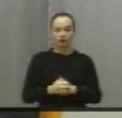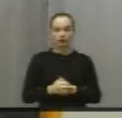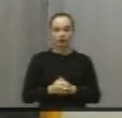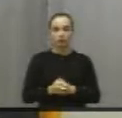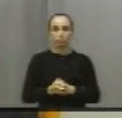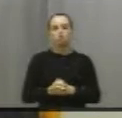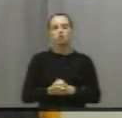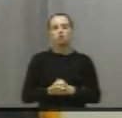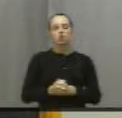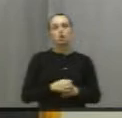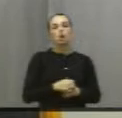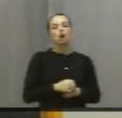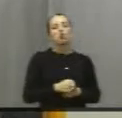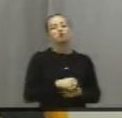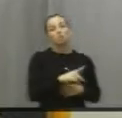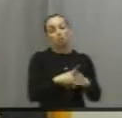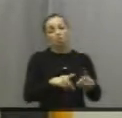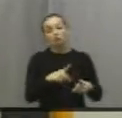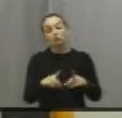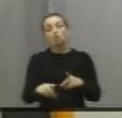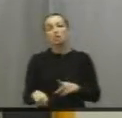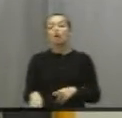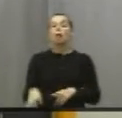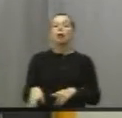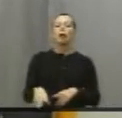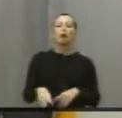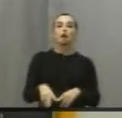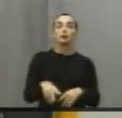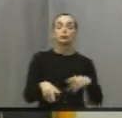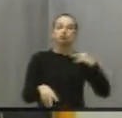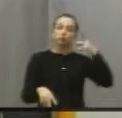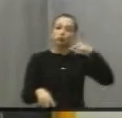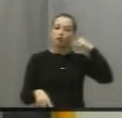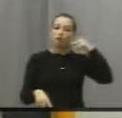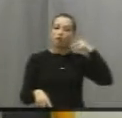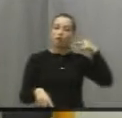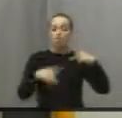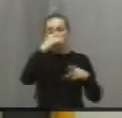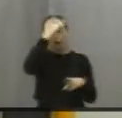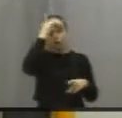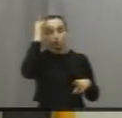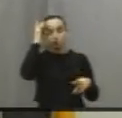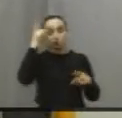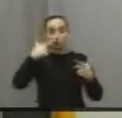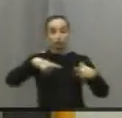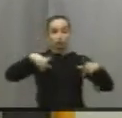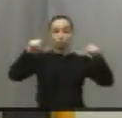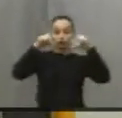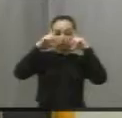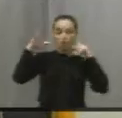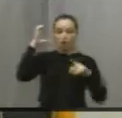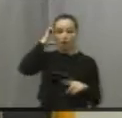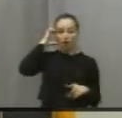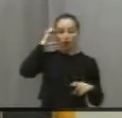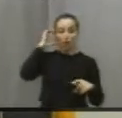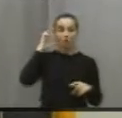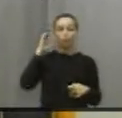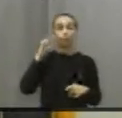Senhor presidente, senhoras e senhores, novos vereadores, público que nos assiste em casa, que nos ouve pela rádio, pela internet,